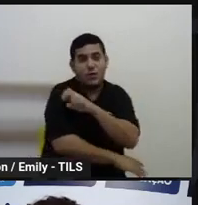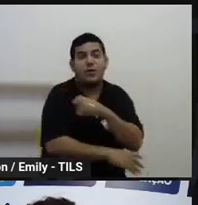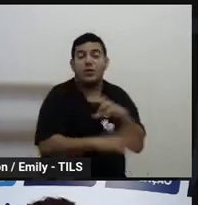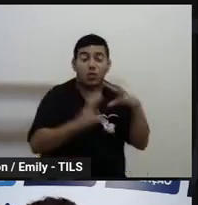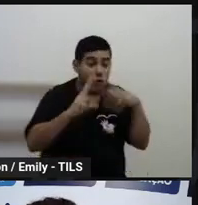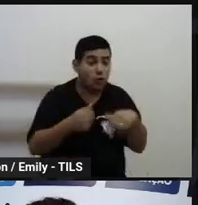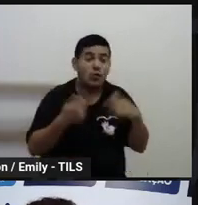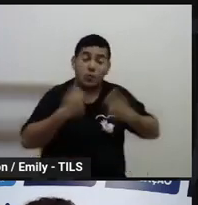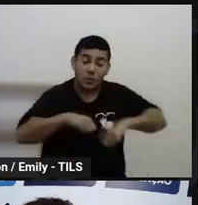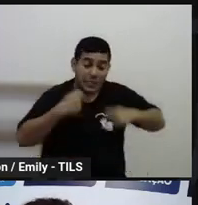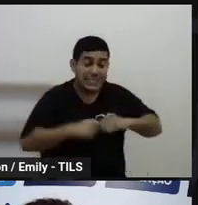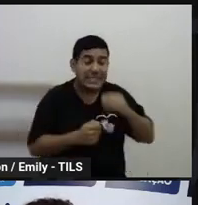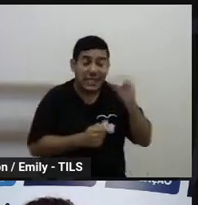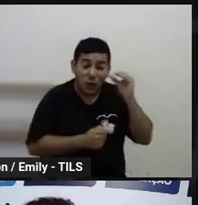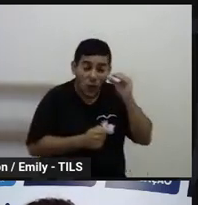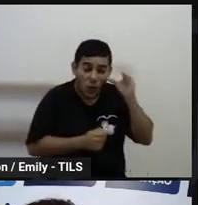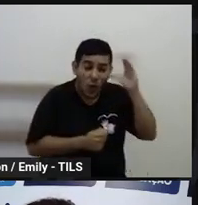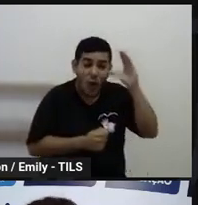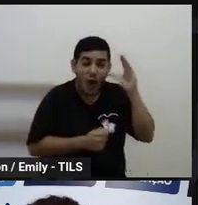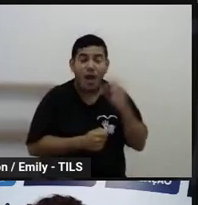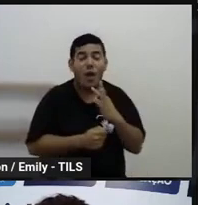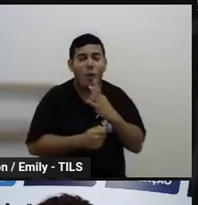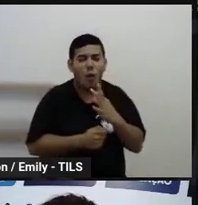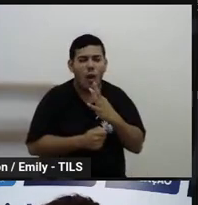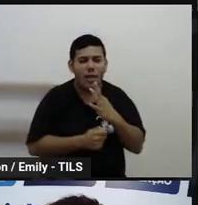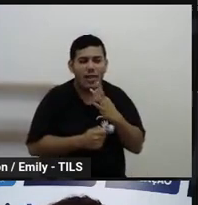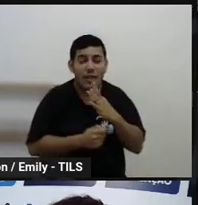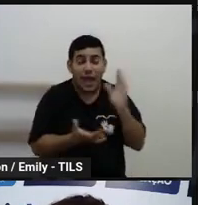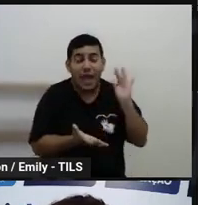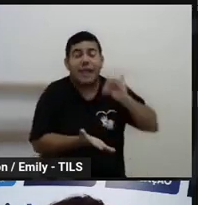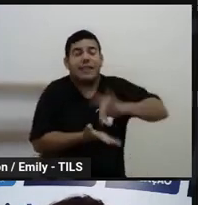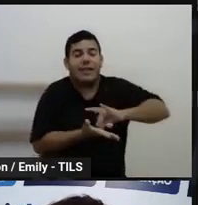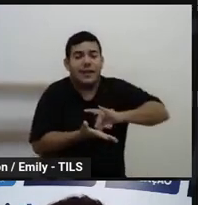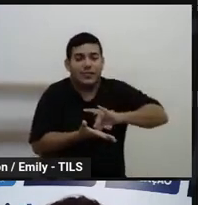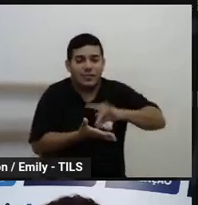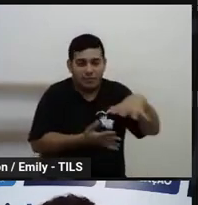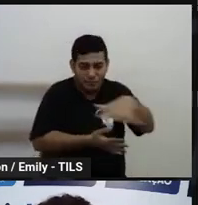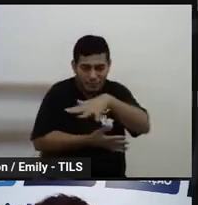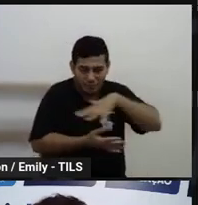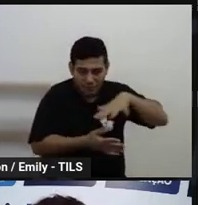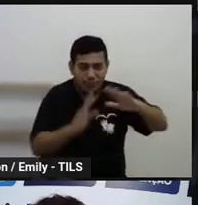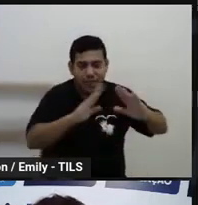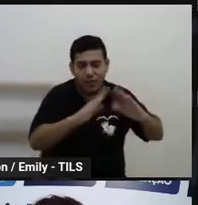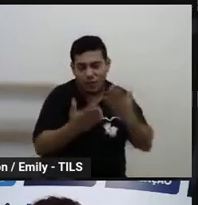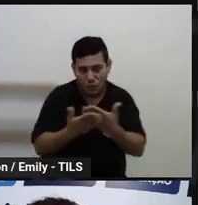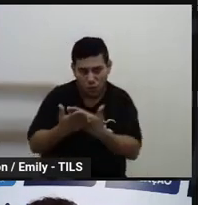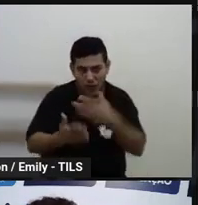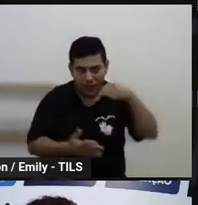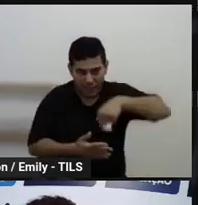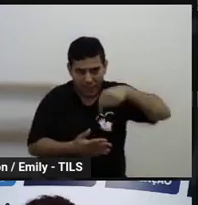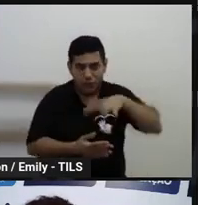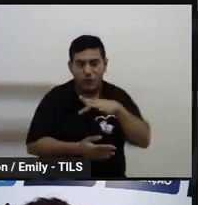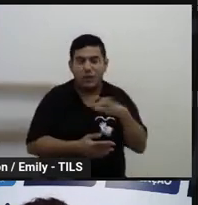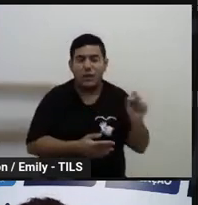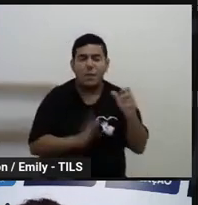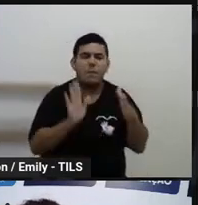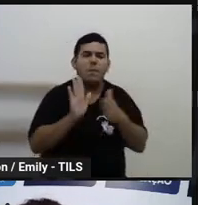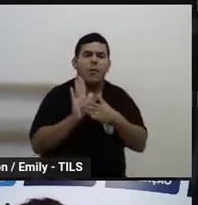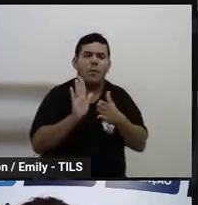precisa conhecer a realidade da rede e a partir da realidade da rede a gente vai construir propostas